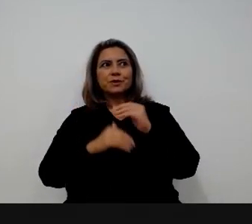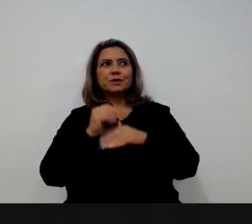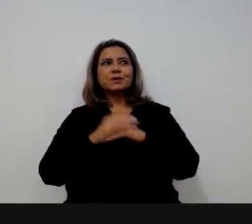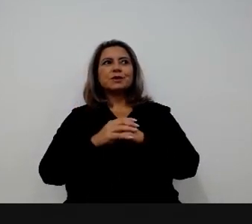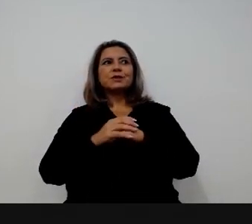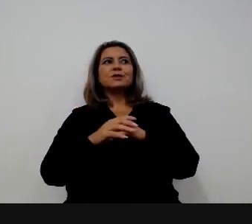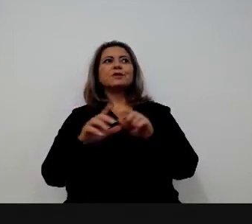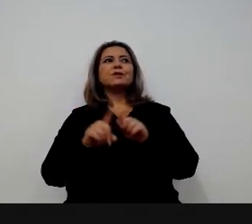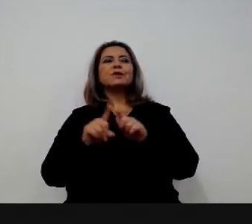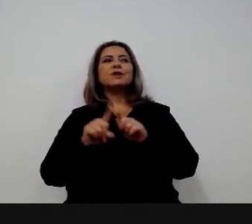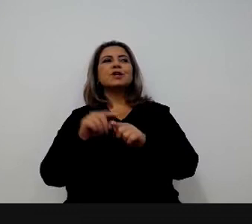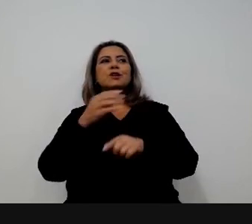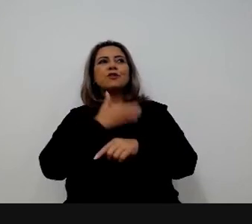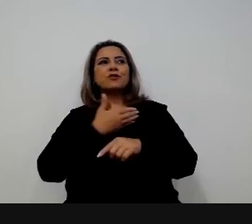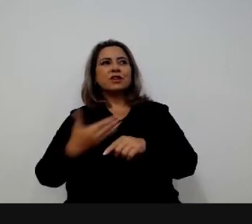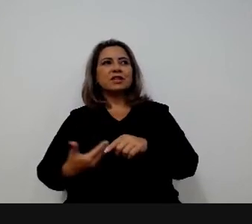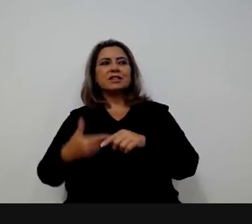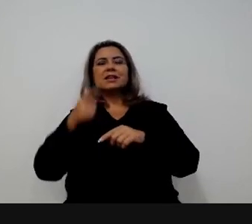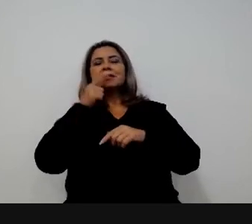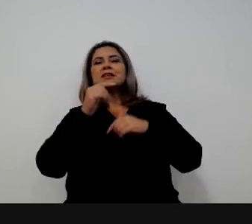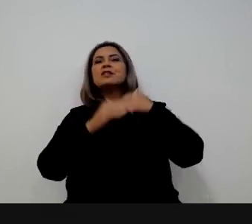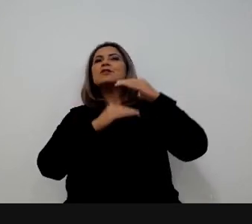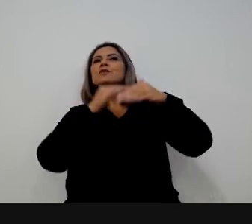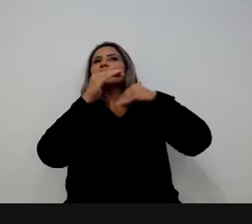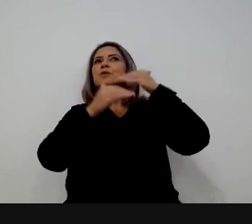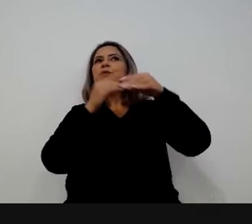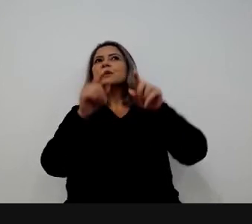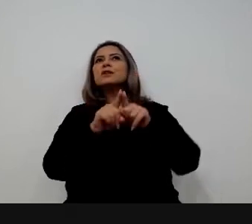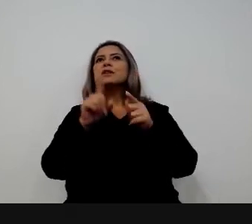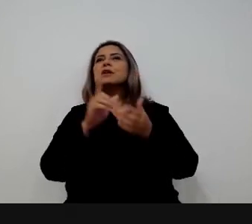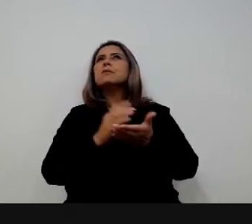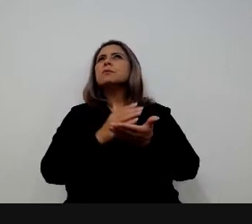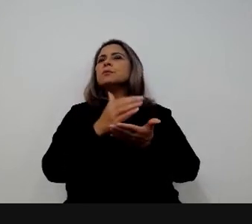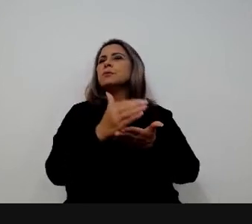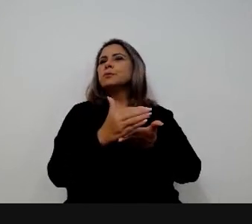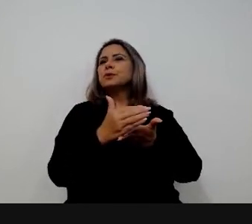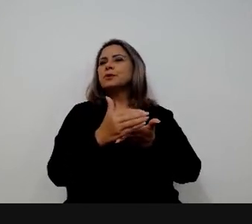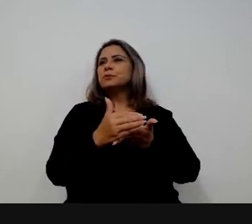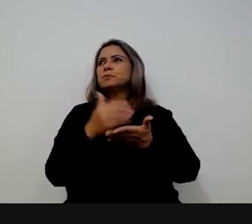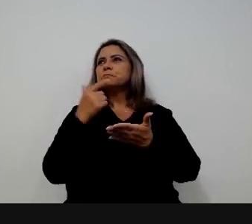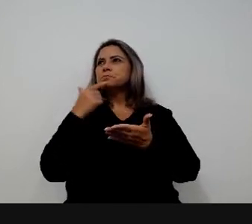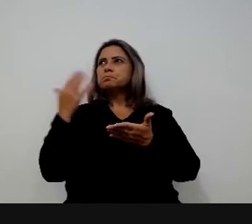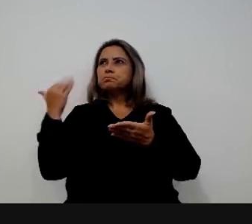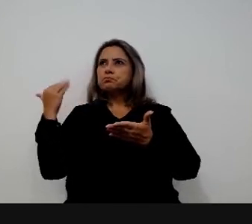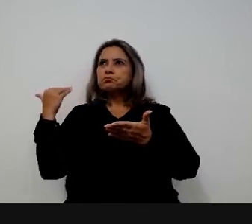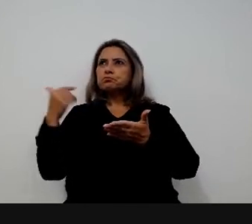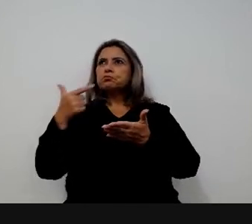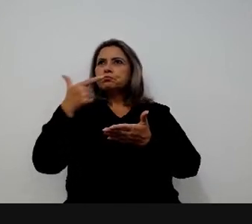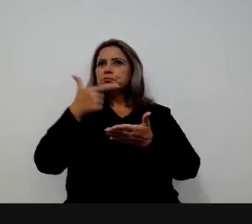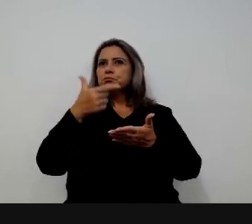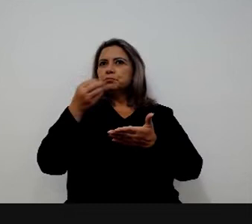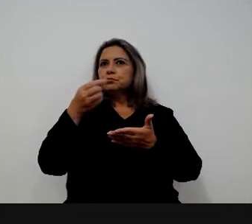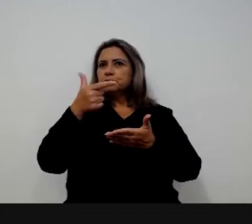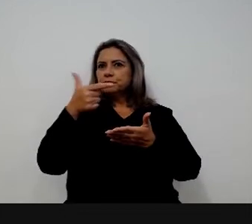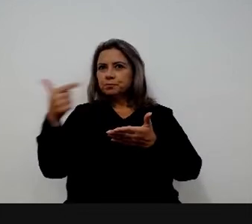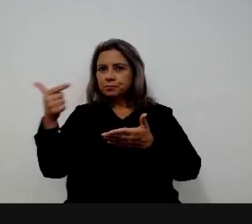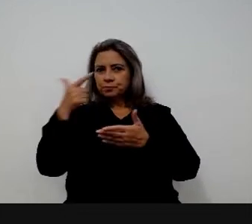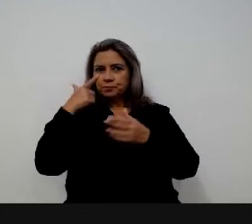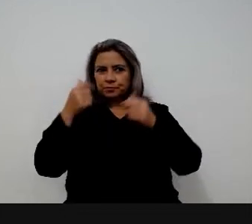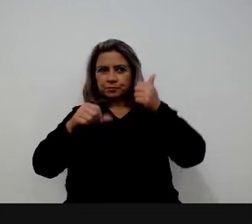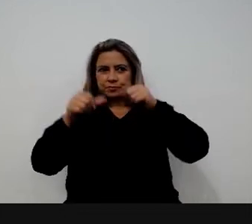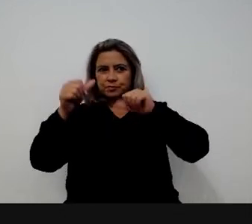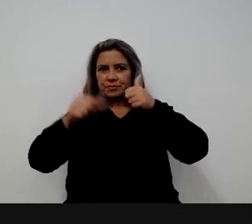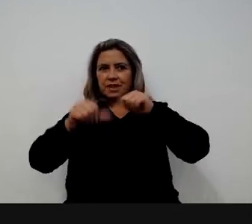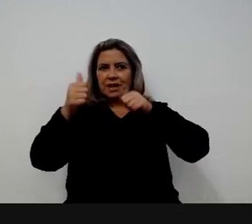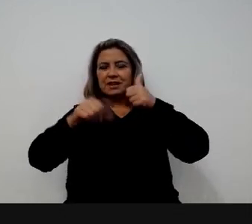um em governança e desenvolvimento que era mais antigo o outro que começou agora em 2020 que é de avaliação